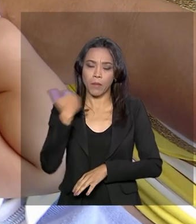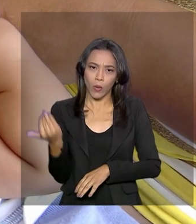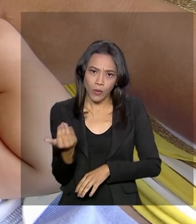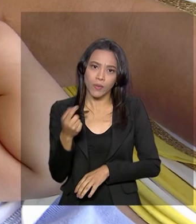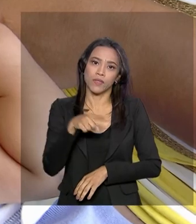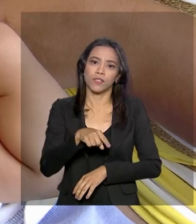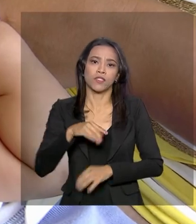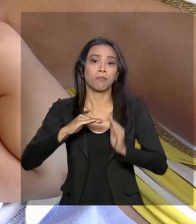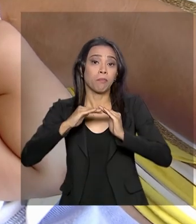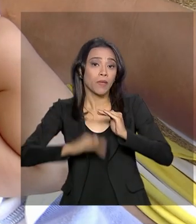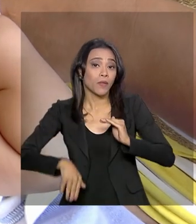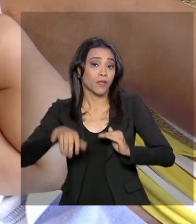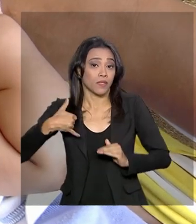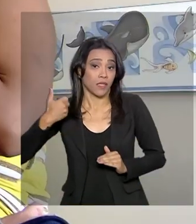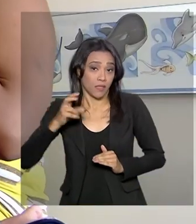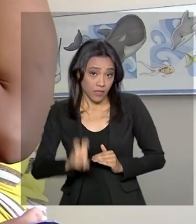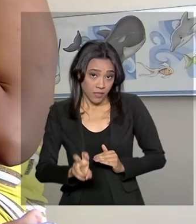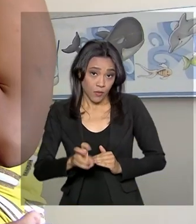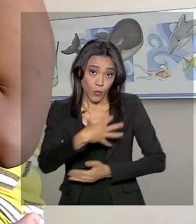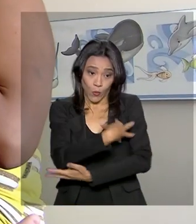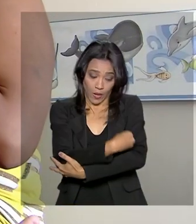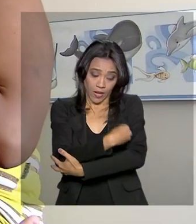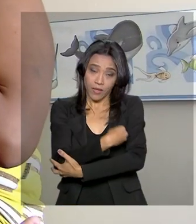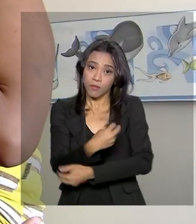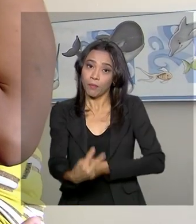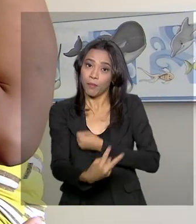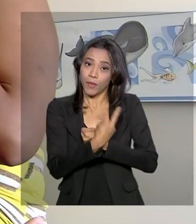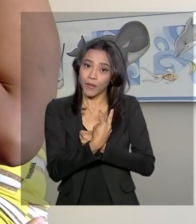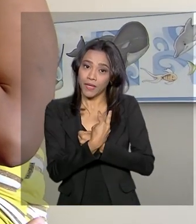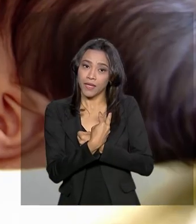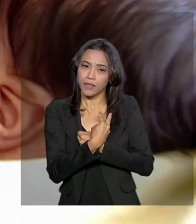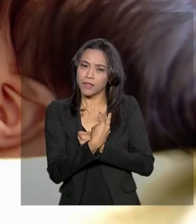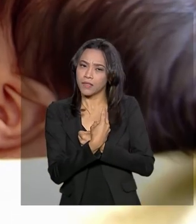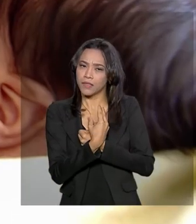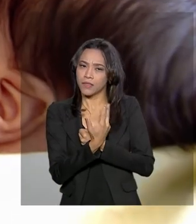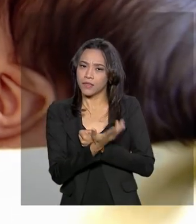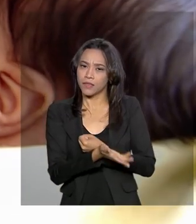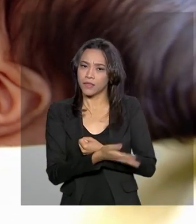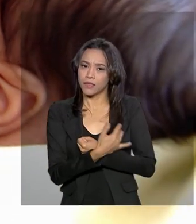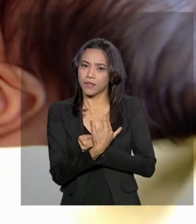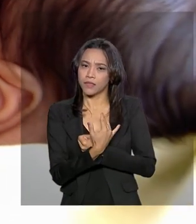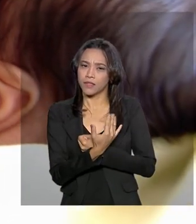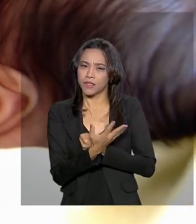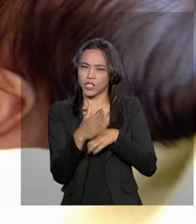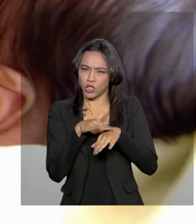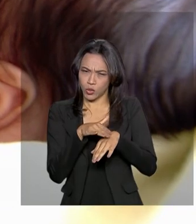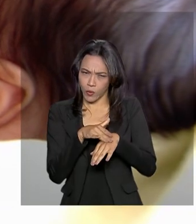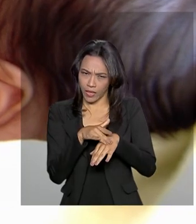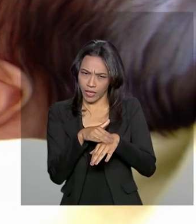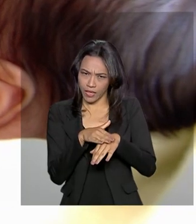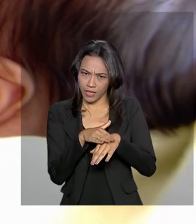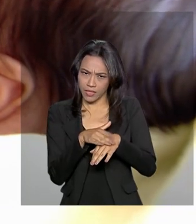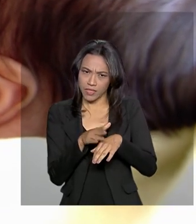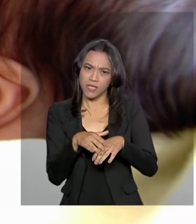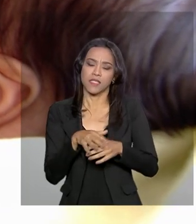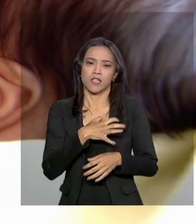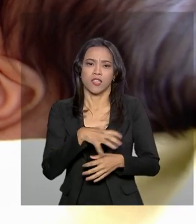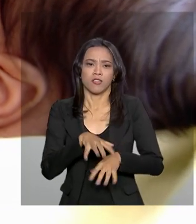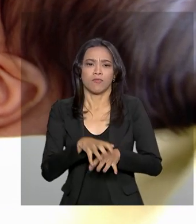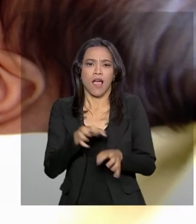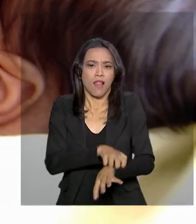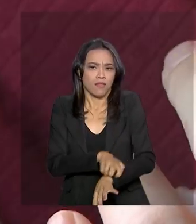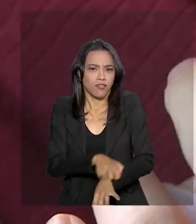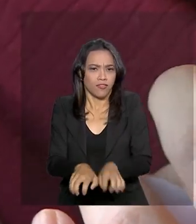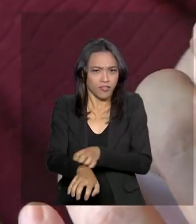menores de 5 anos. O leite materno protege ainda de doenças, como infecções respiratórias e